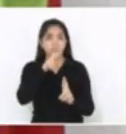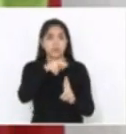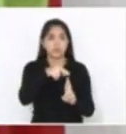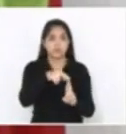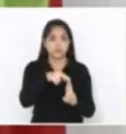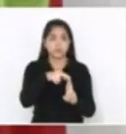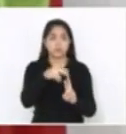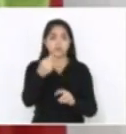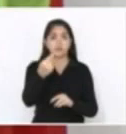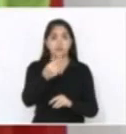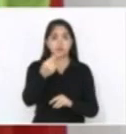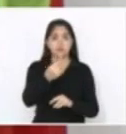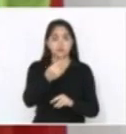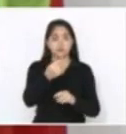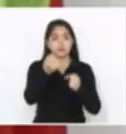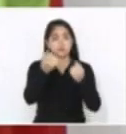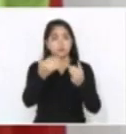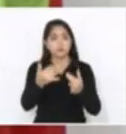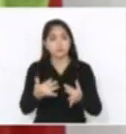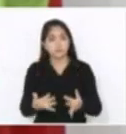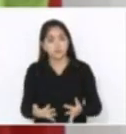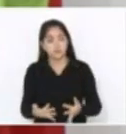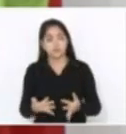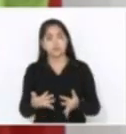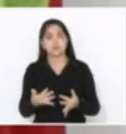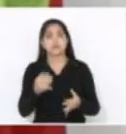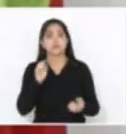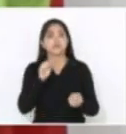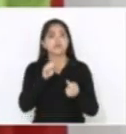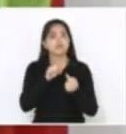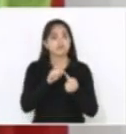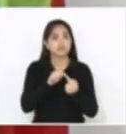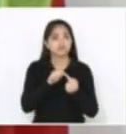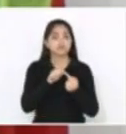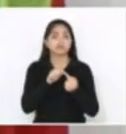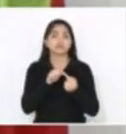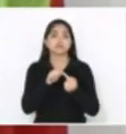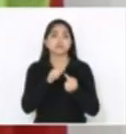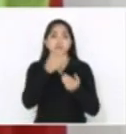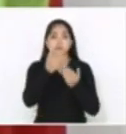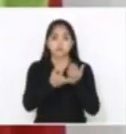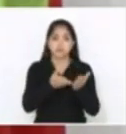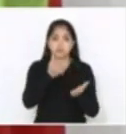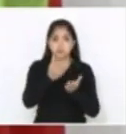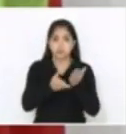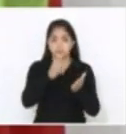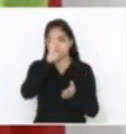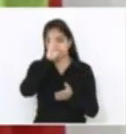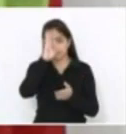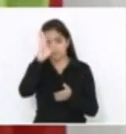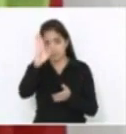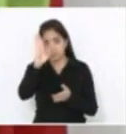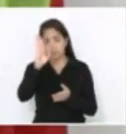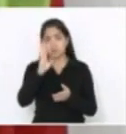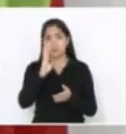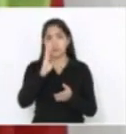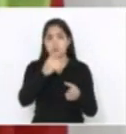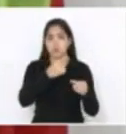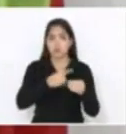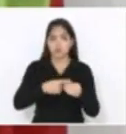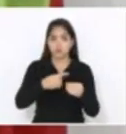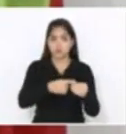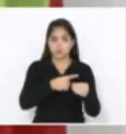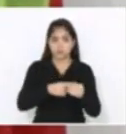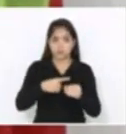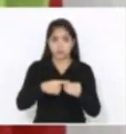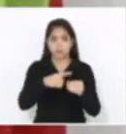diz muito objetivamente que serão atendidos prioritariamente os municípios que